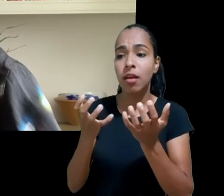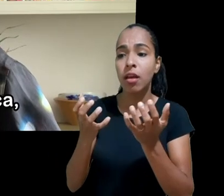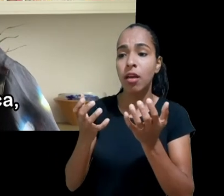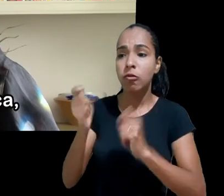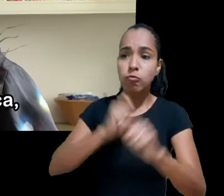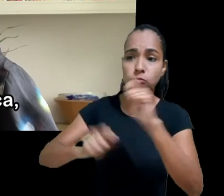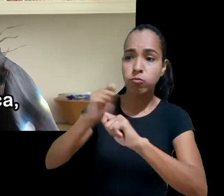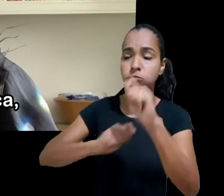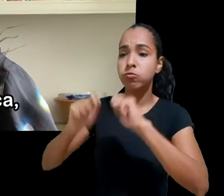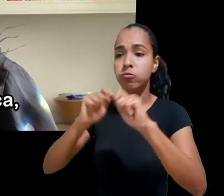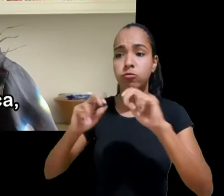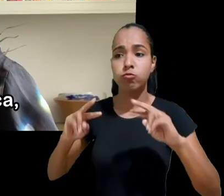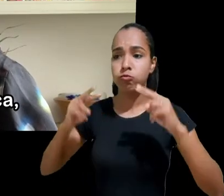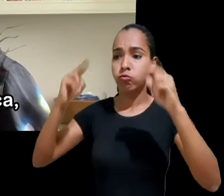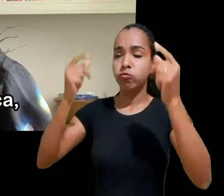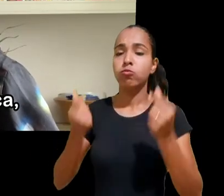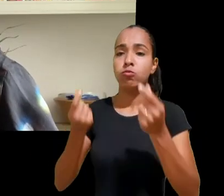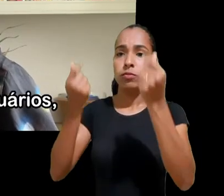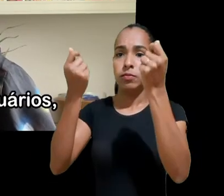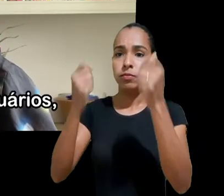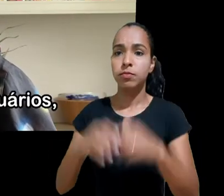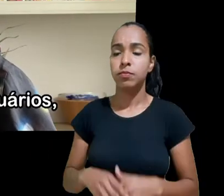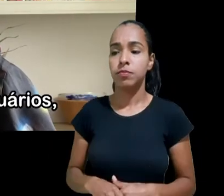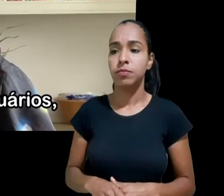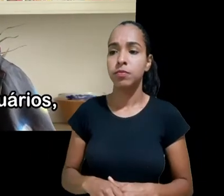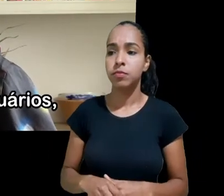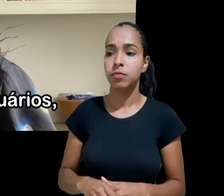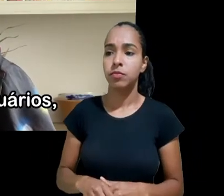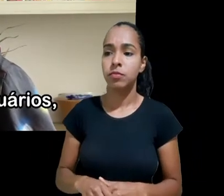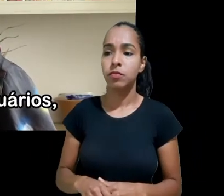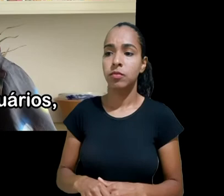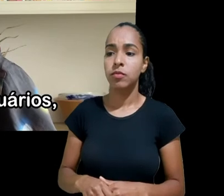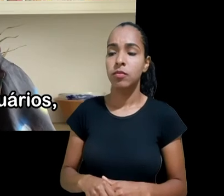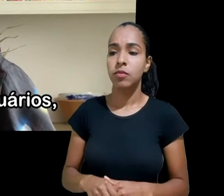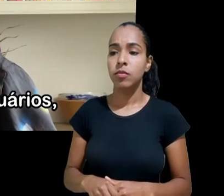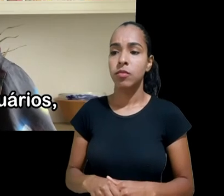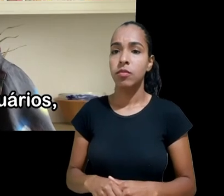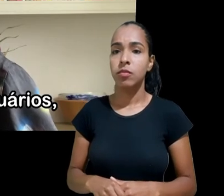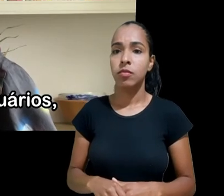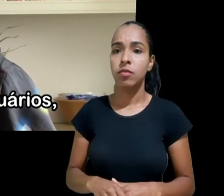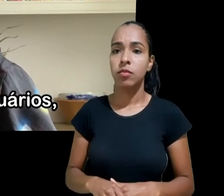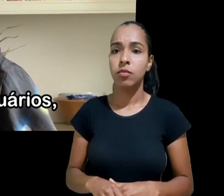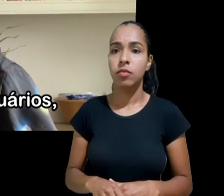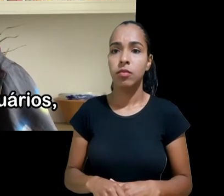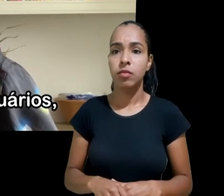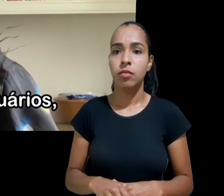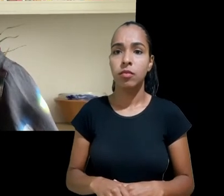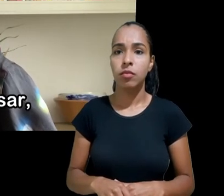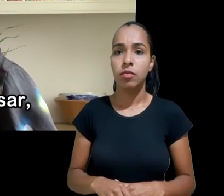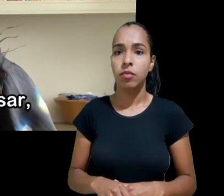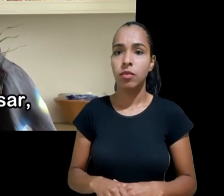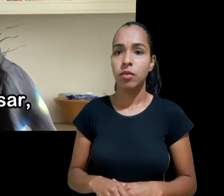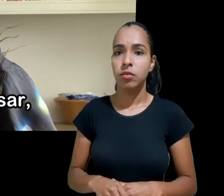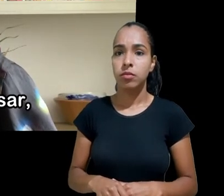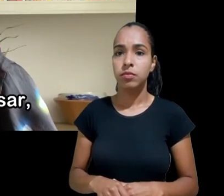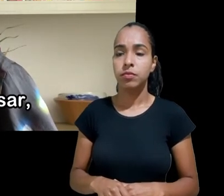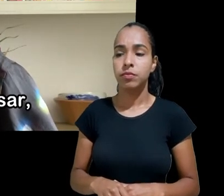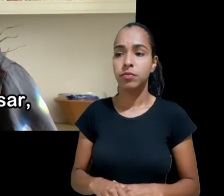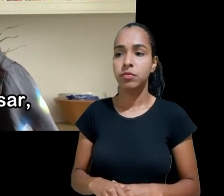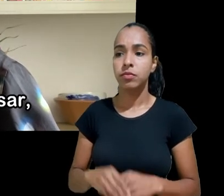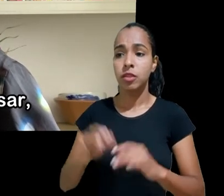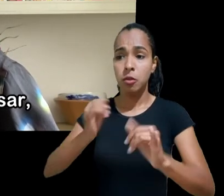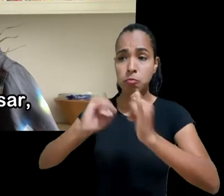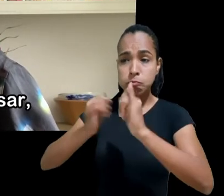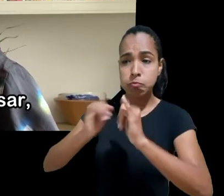por meio da curadoria algorítmica da conexão e da análise de pontos de dados de bilhões de usuários elas não